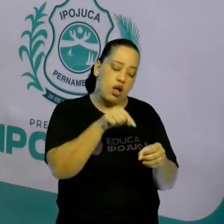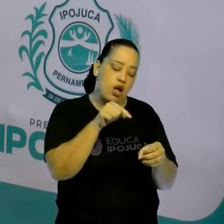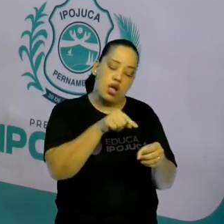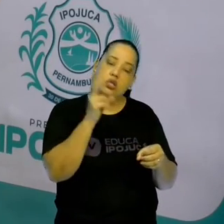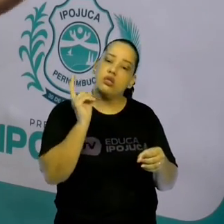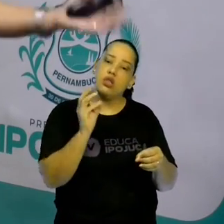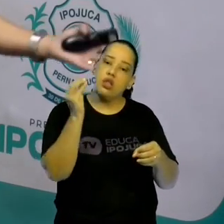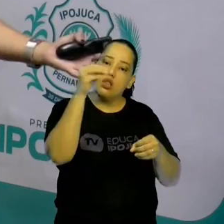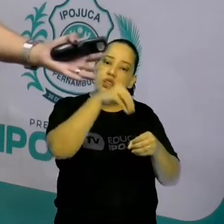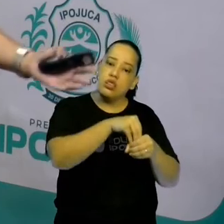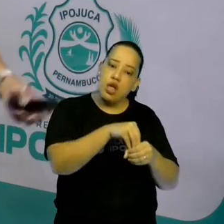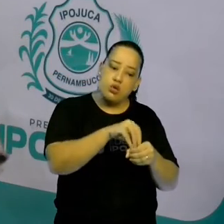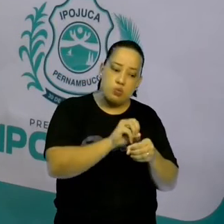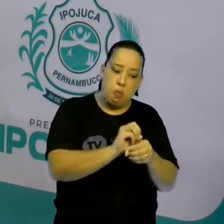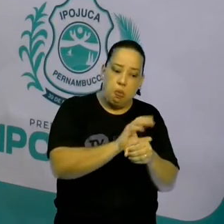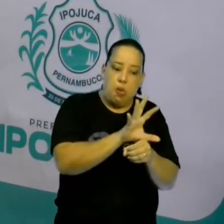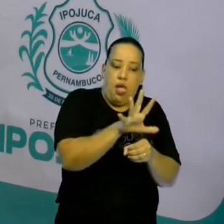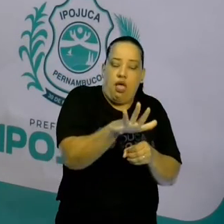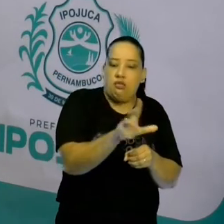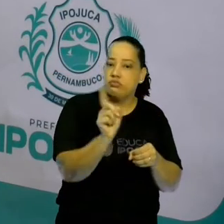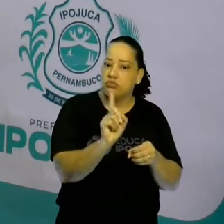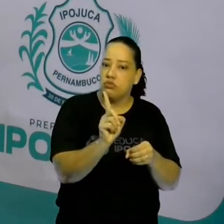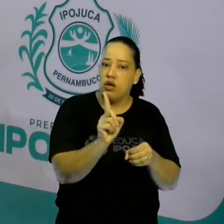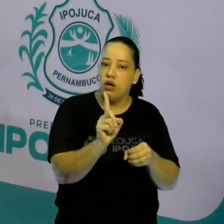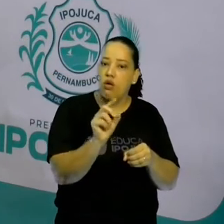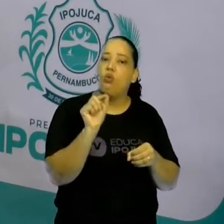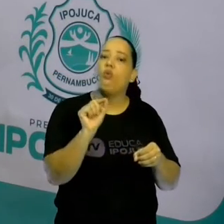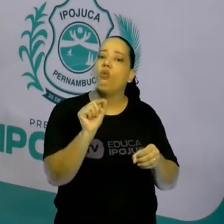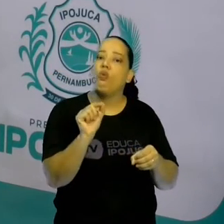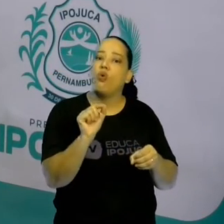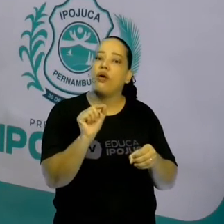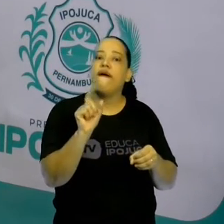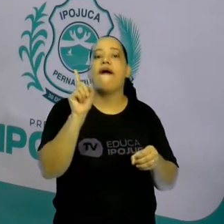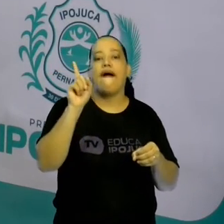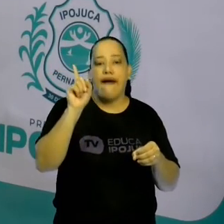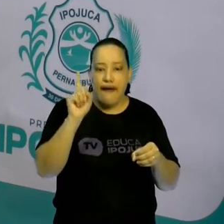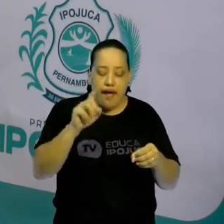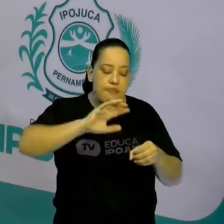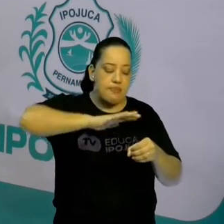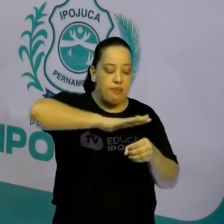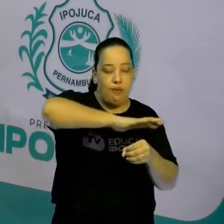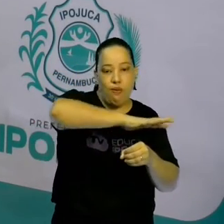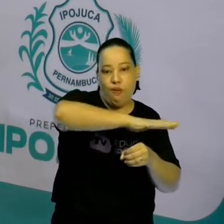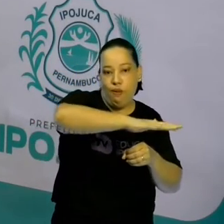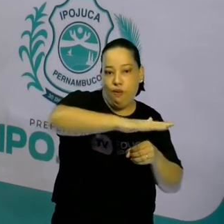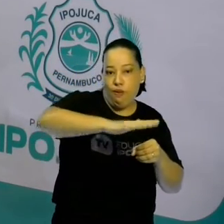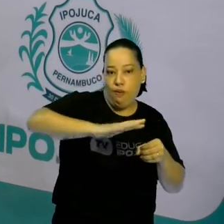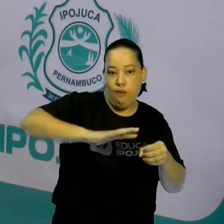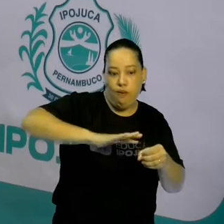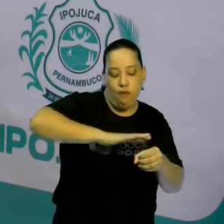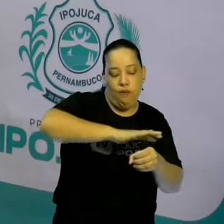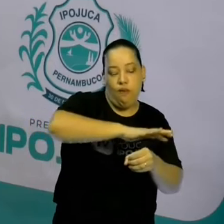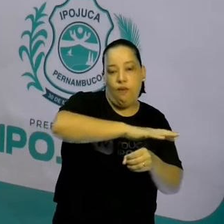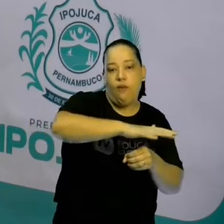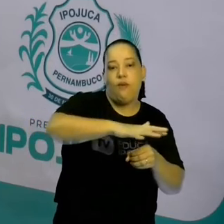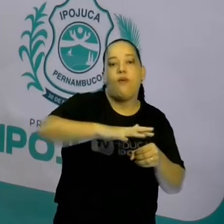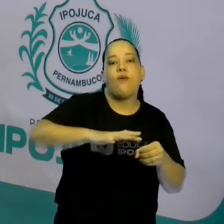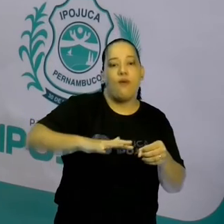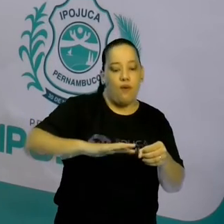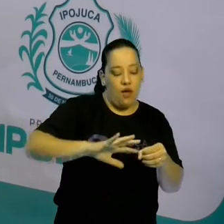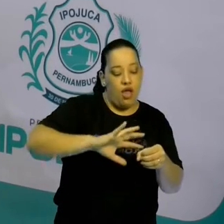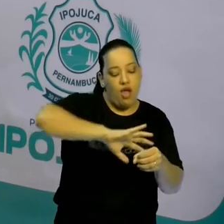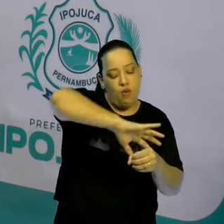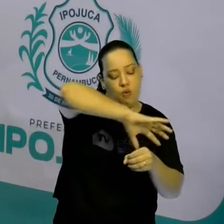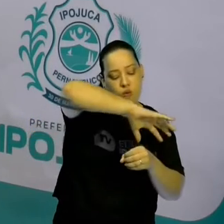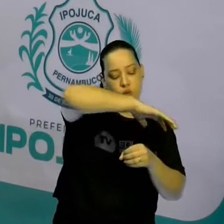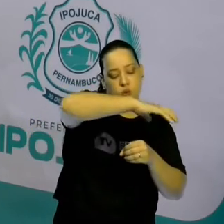esteja aqui dentro não saia? É a nossa membrana plasmática. Ela é como se fosse uma película